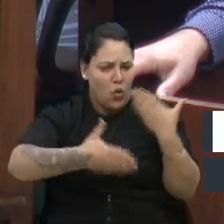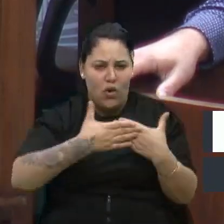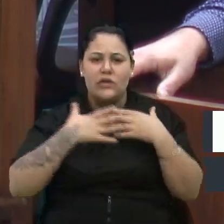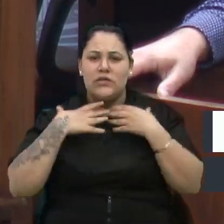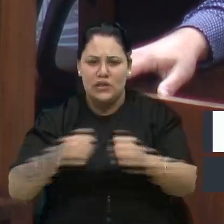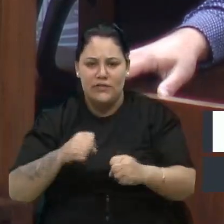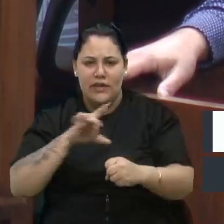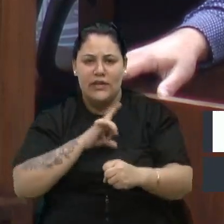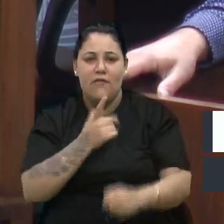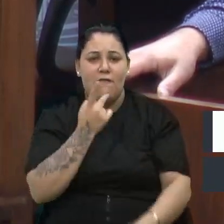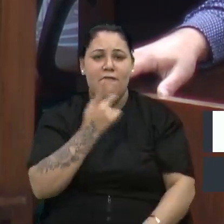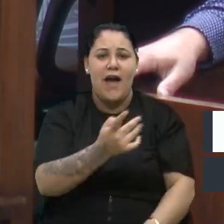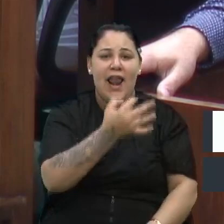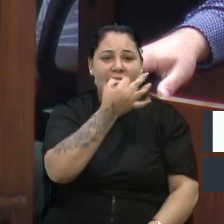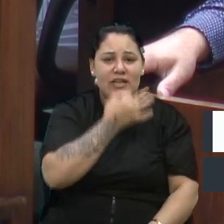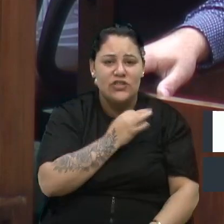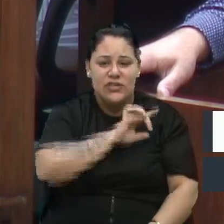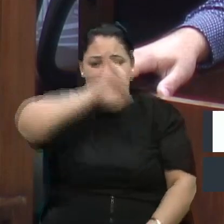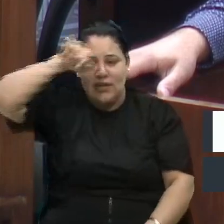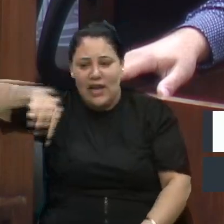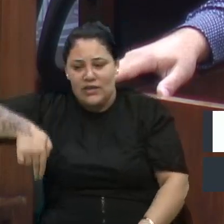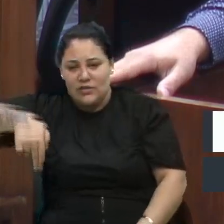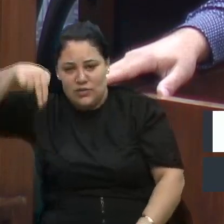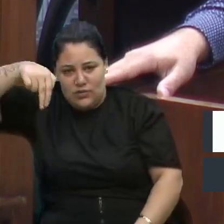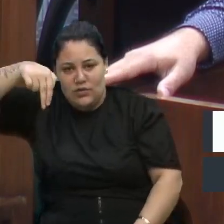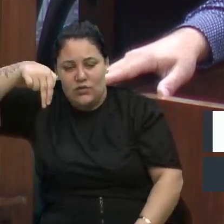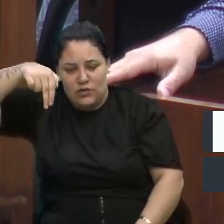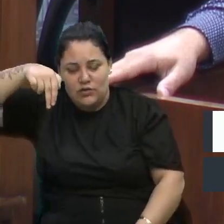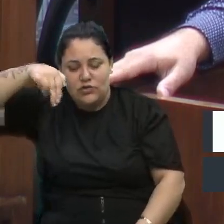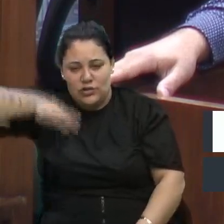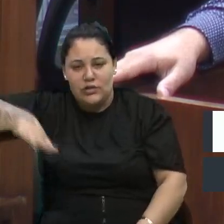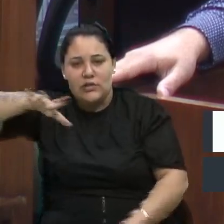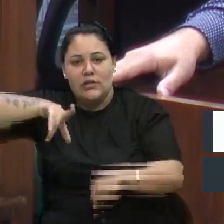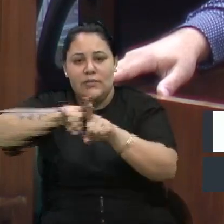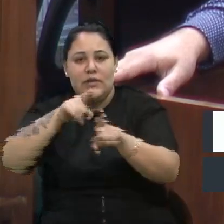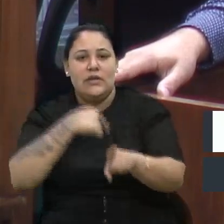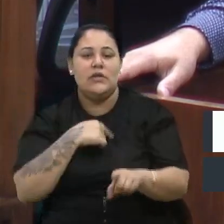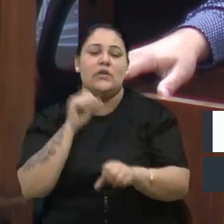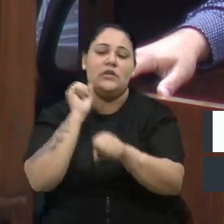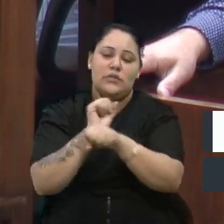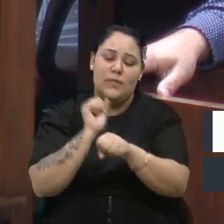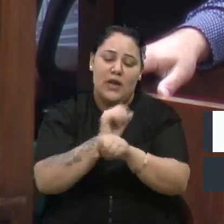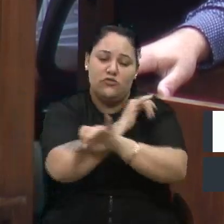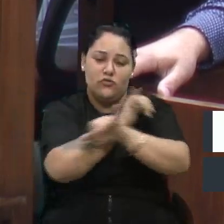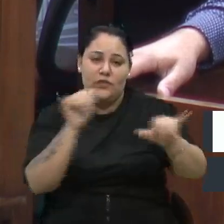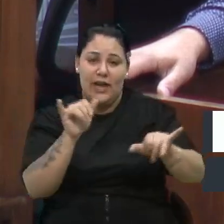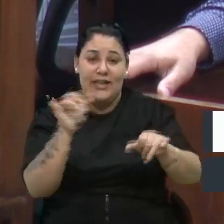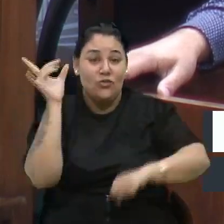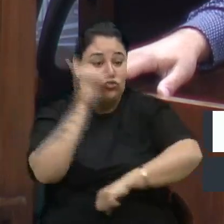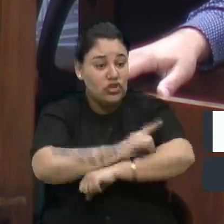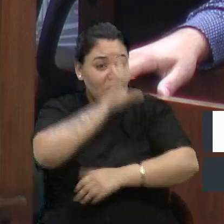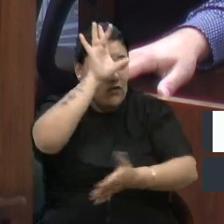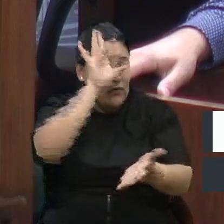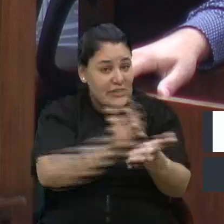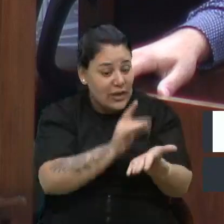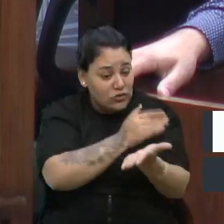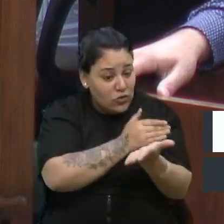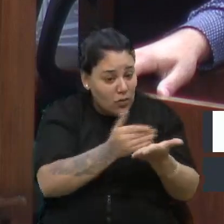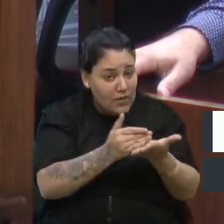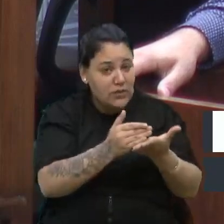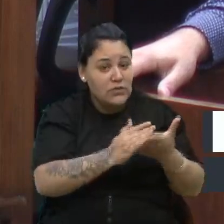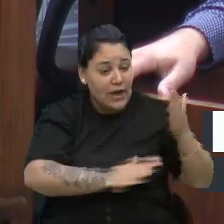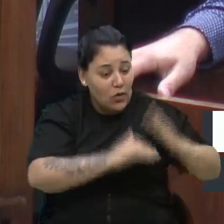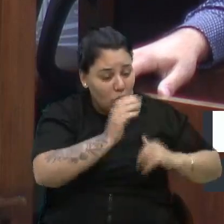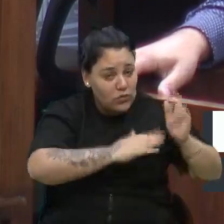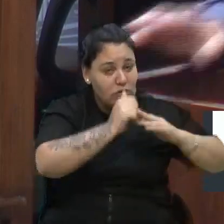que vai ter um Fala Caxias lá no Santa Fé e espero que seja anunciada a data de início da